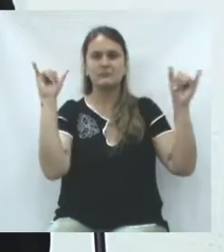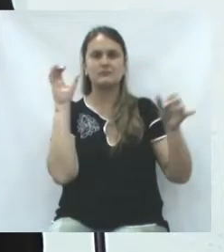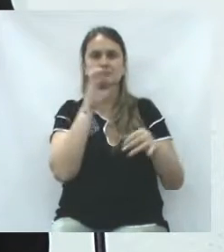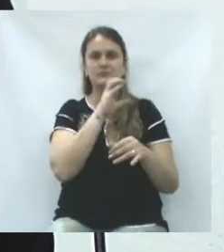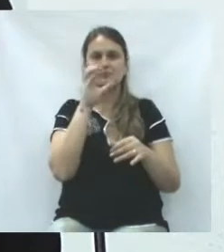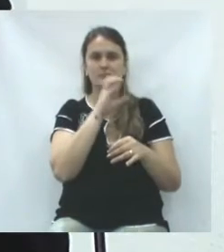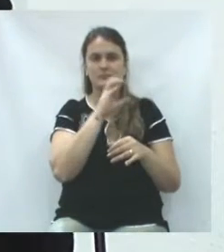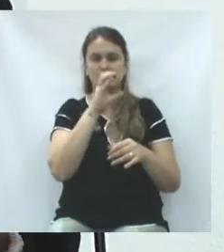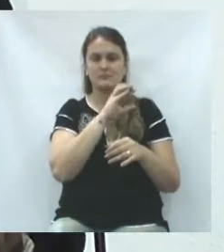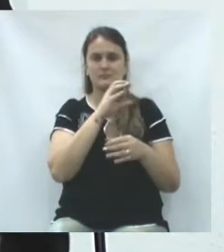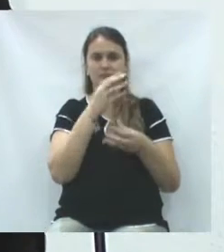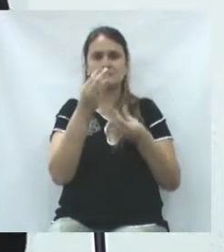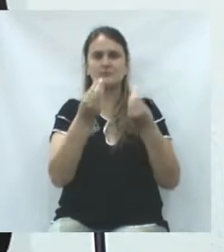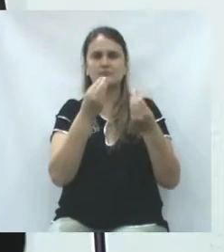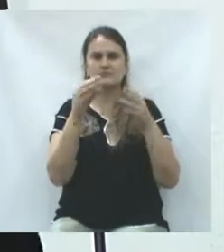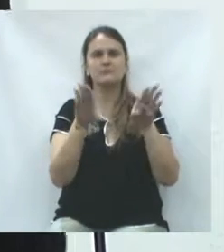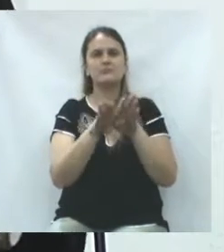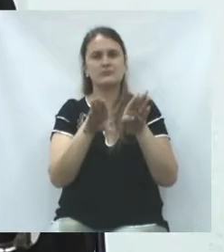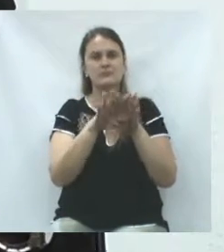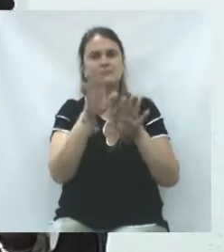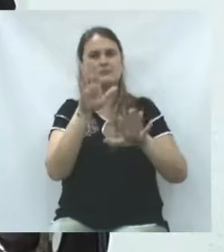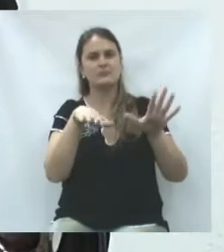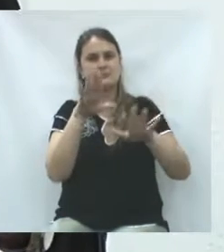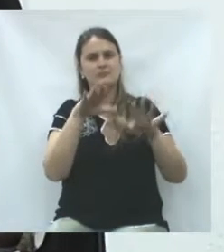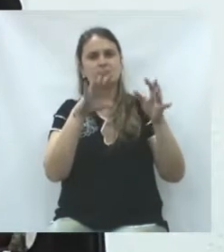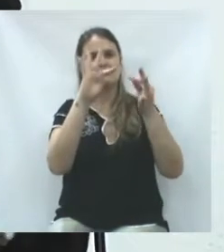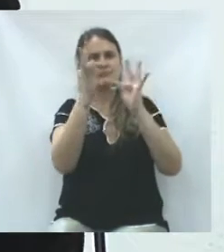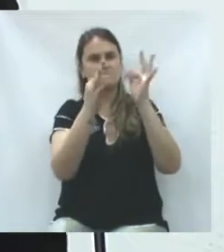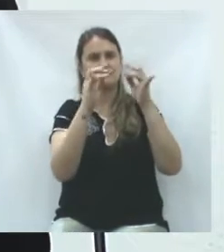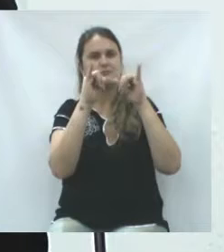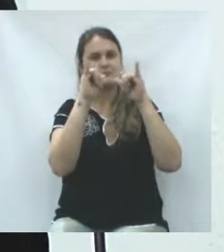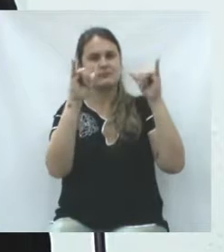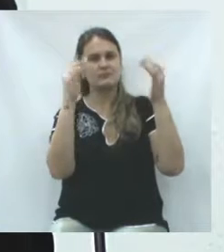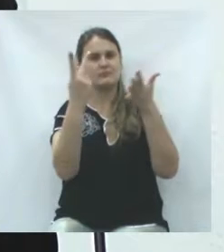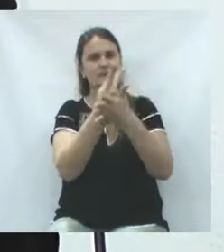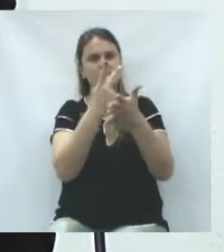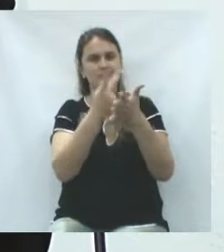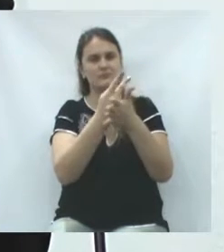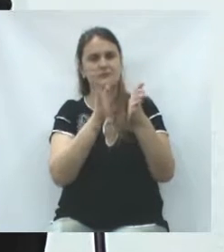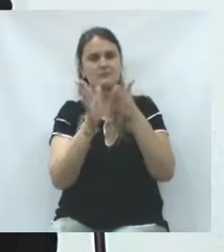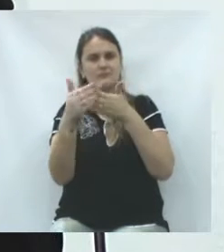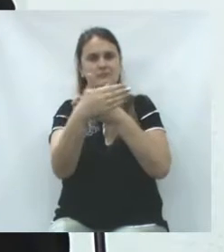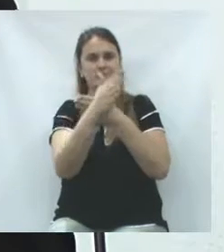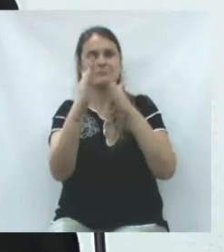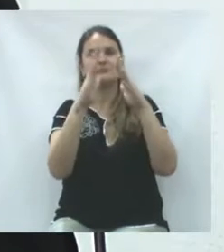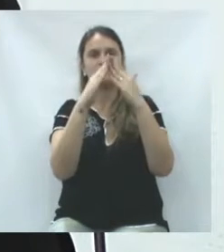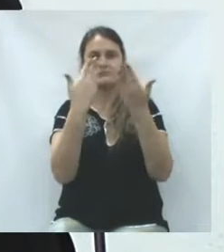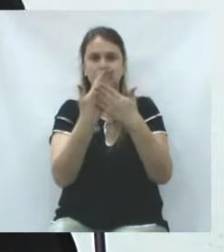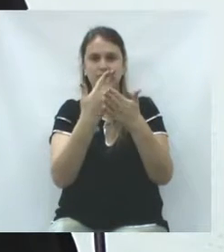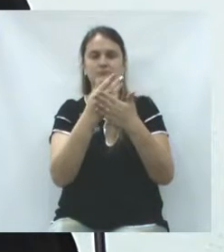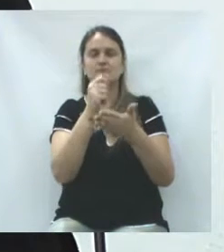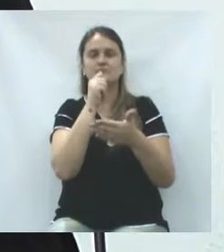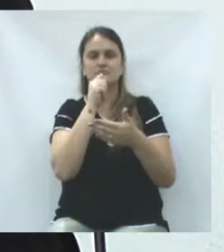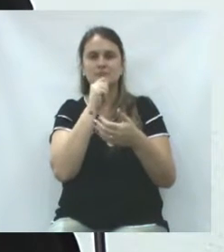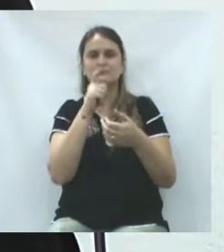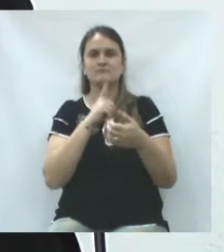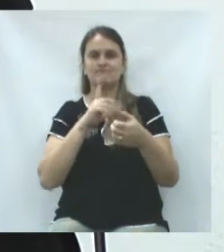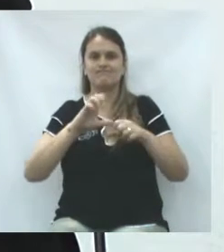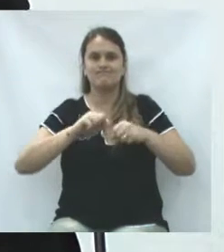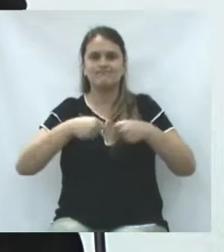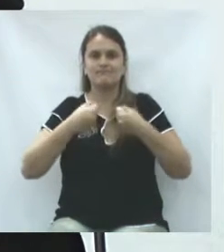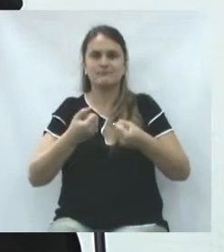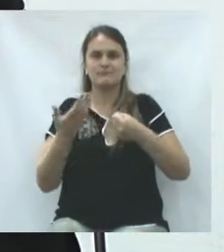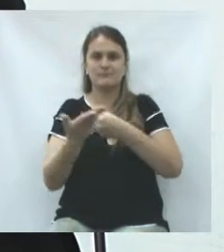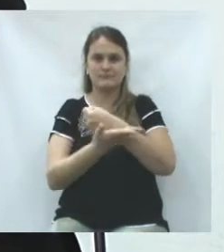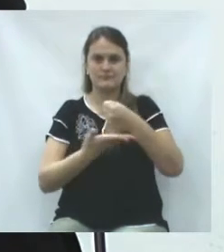informação, de se distorcer informações e notícias. E a escola ainda é a base,